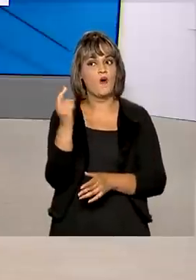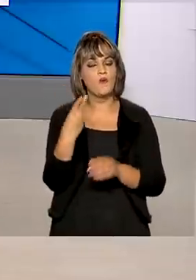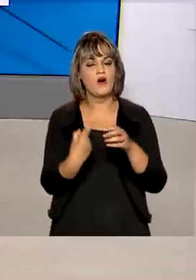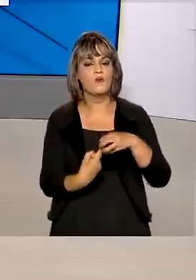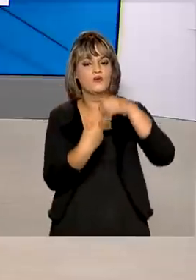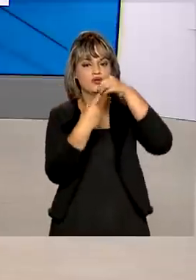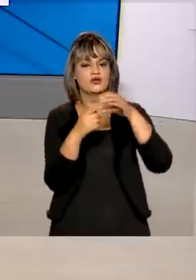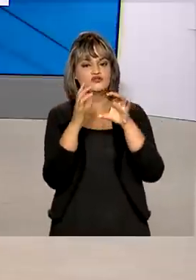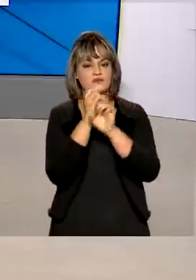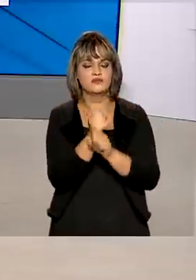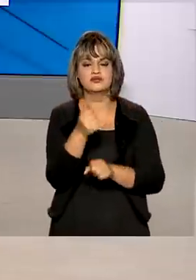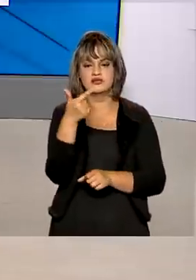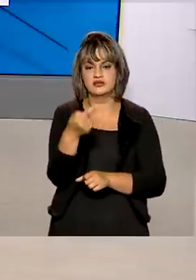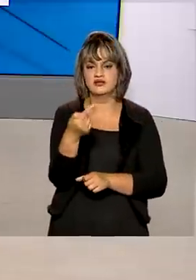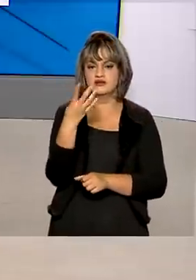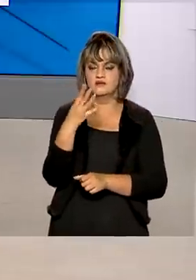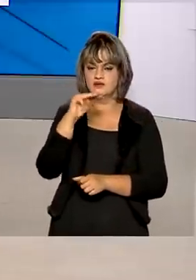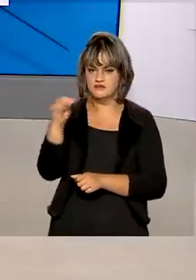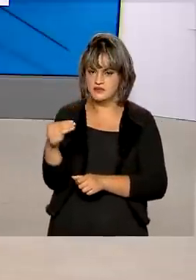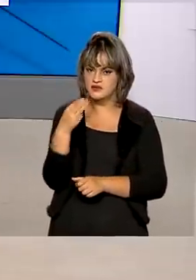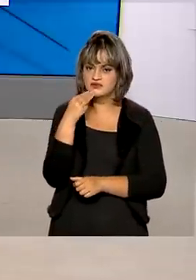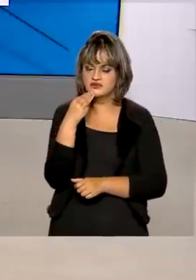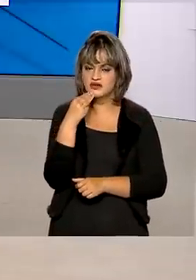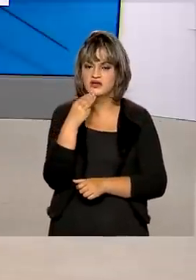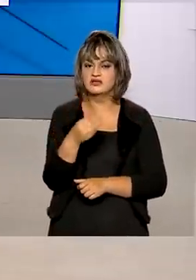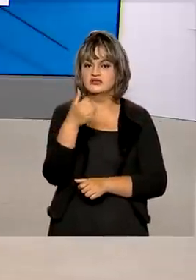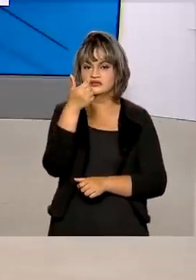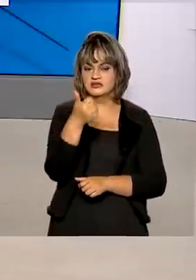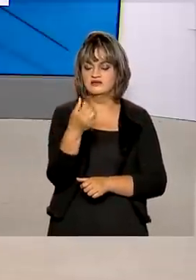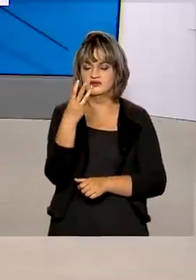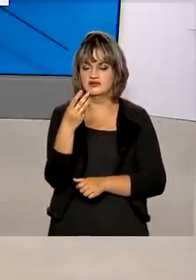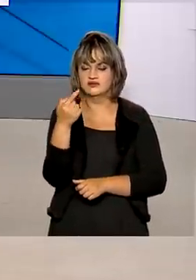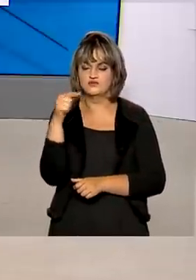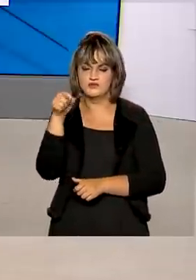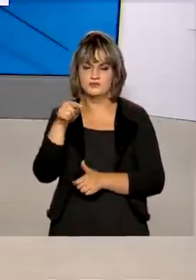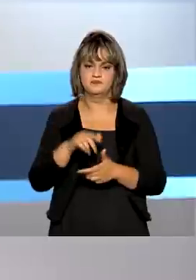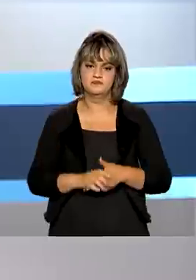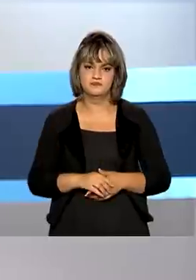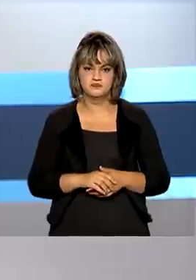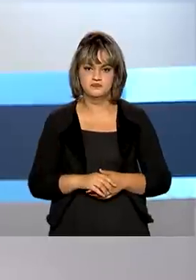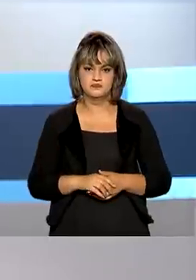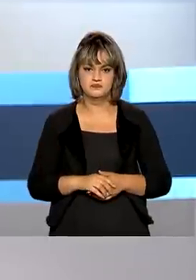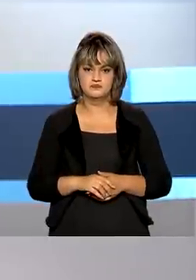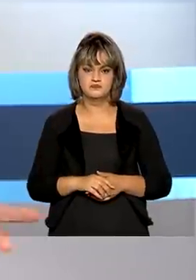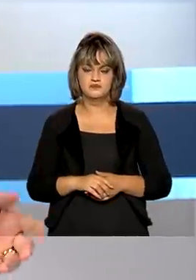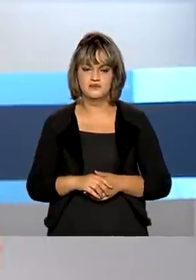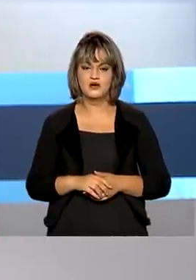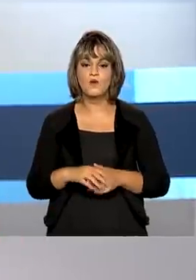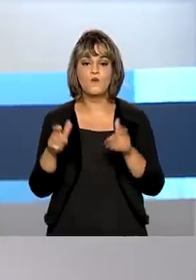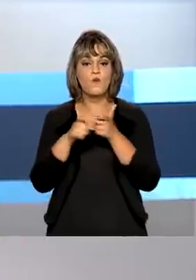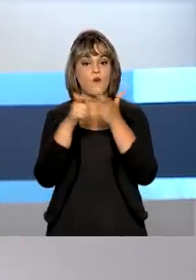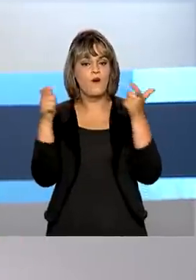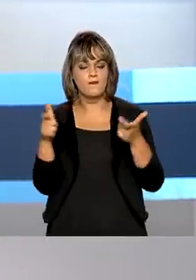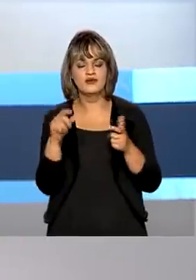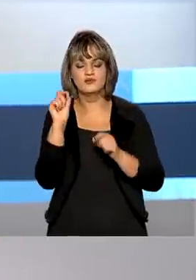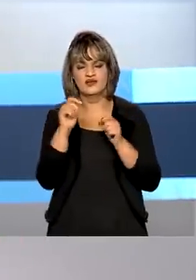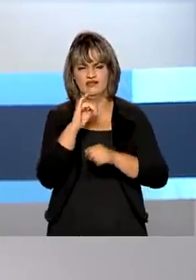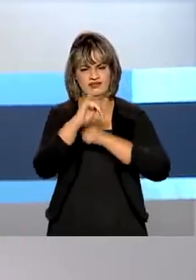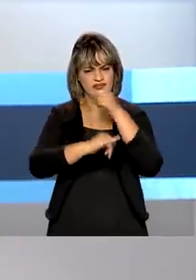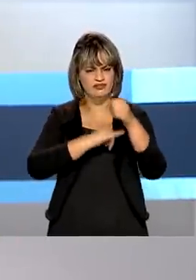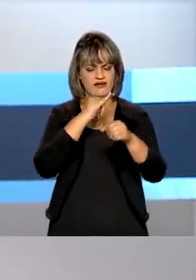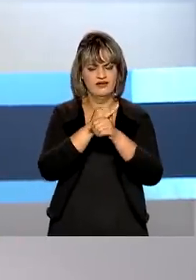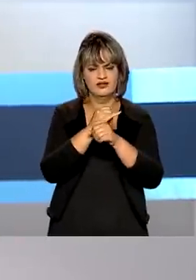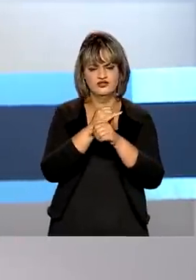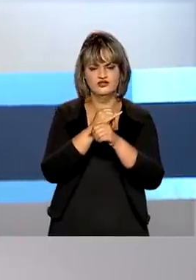única ultrapassa 74 milhões e 137 mil. Com o aumento do uso da internet